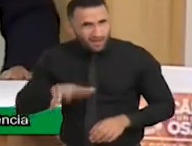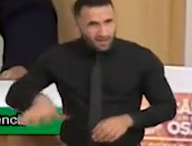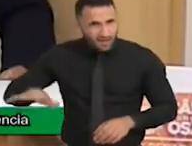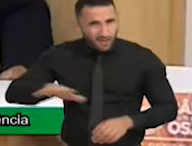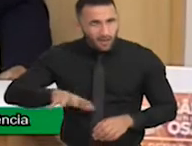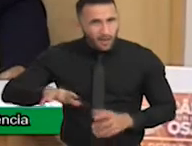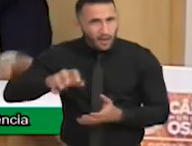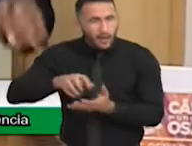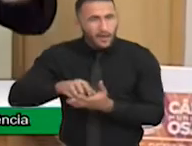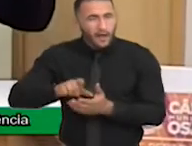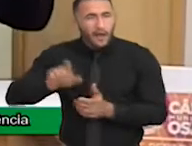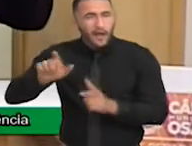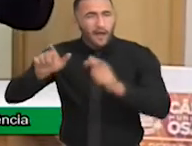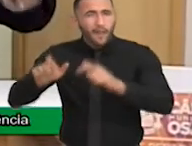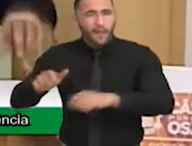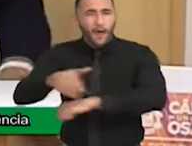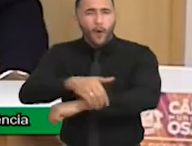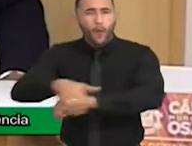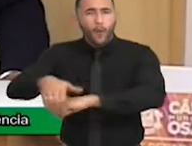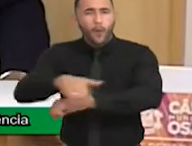rua,